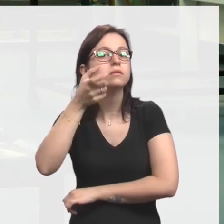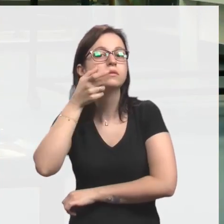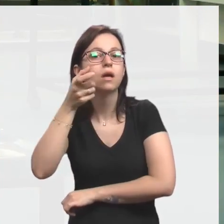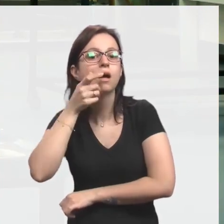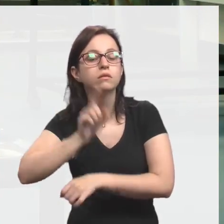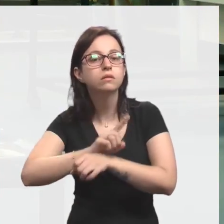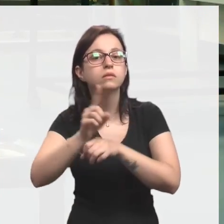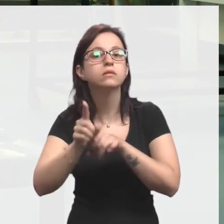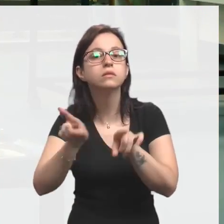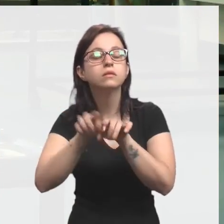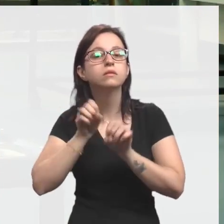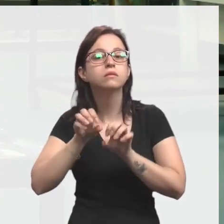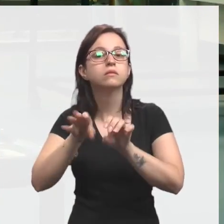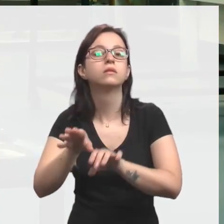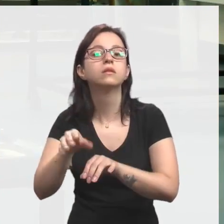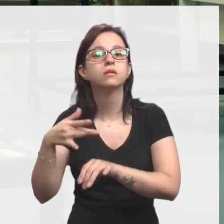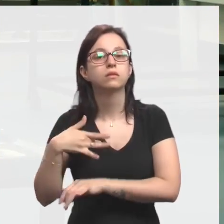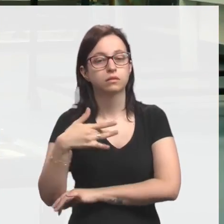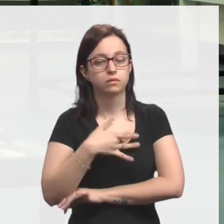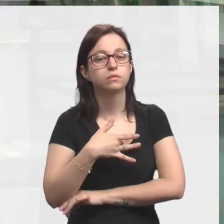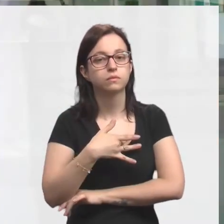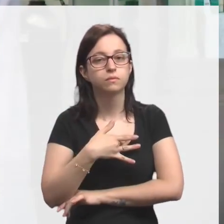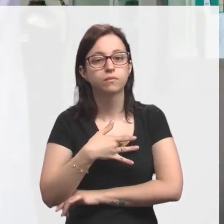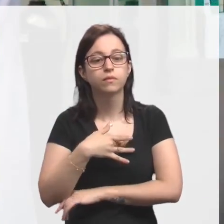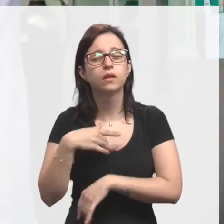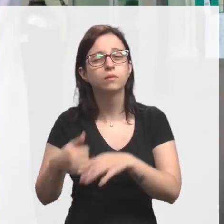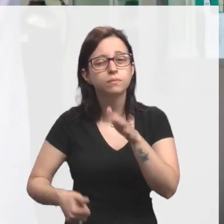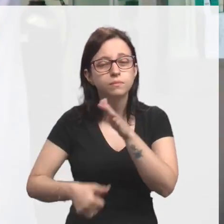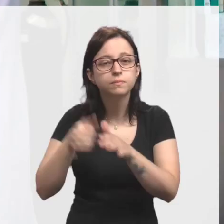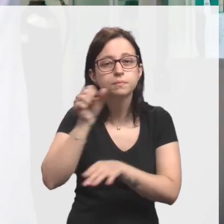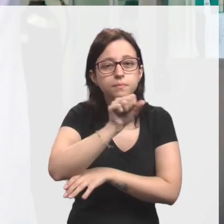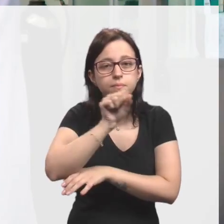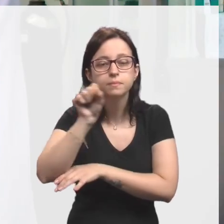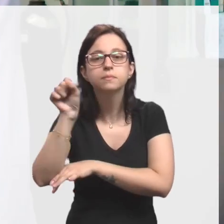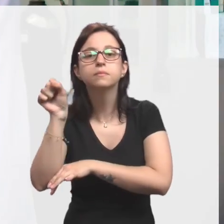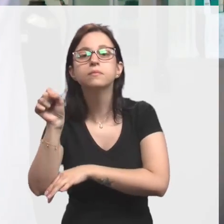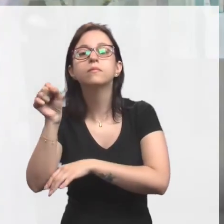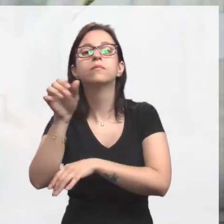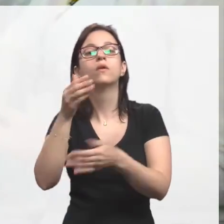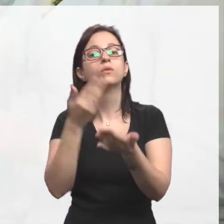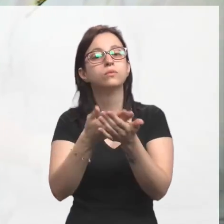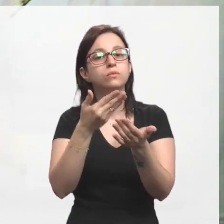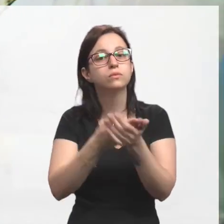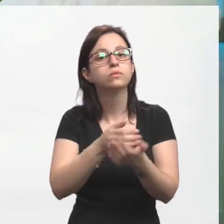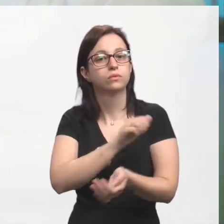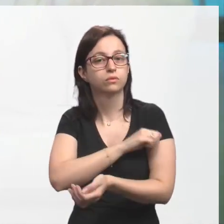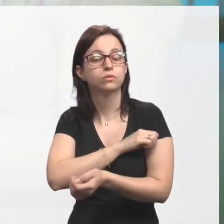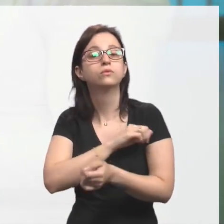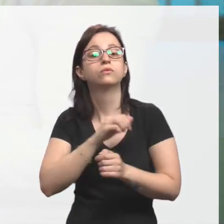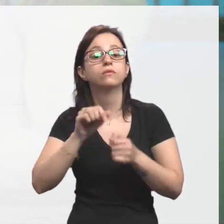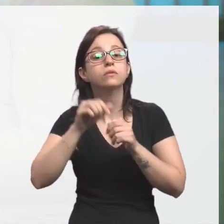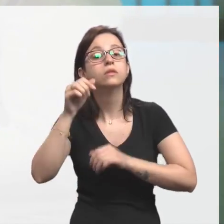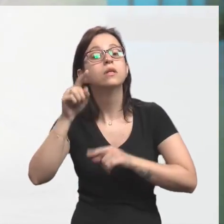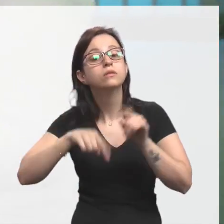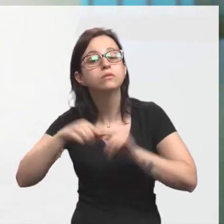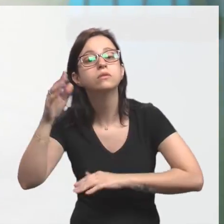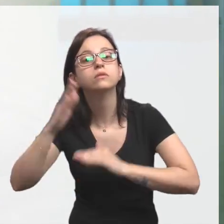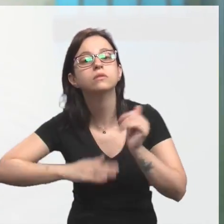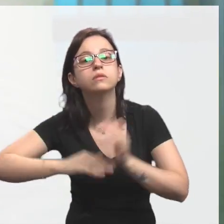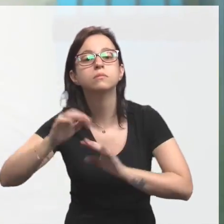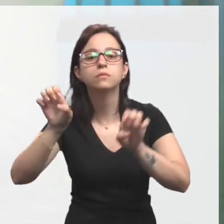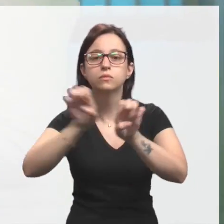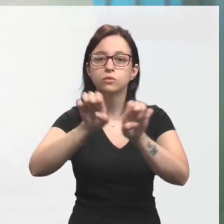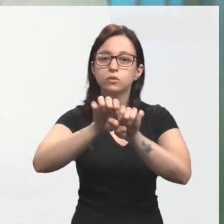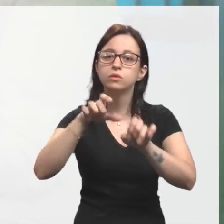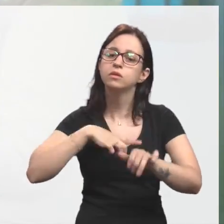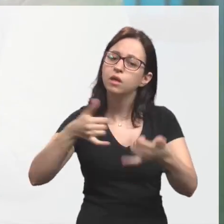atenção, gestão e educação em saúde. Desde o primeiro semestre, os estudantes vão realizar atividades práticas em